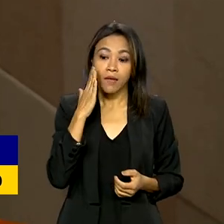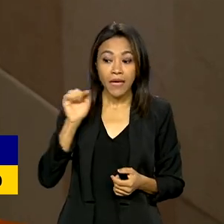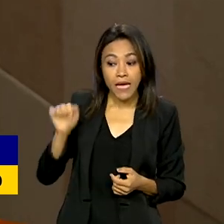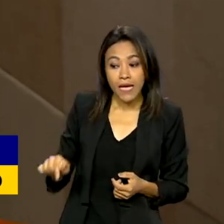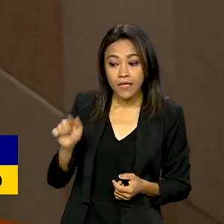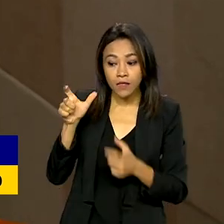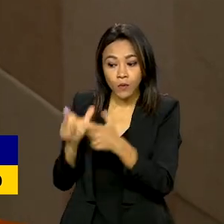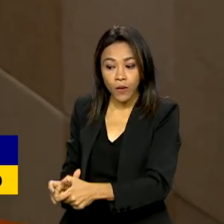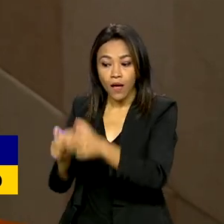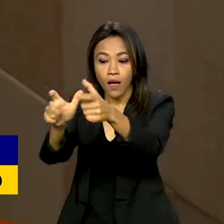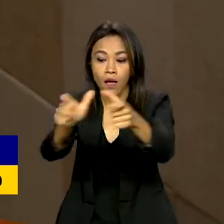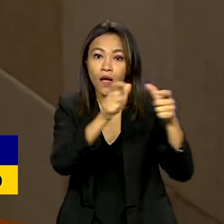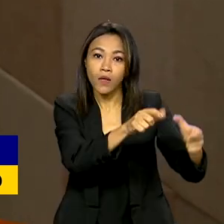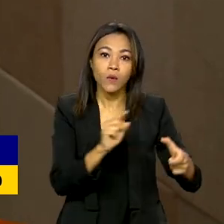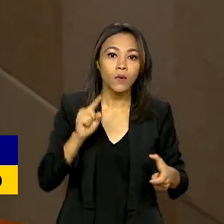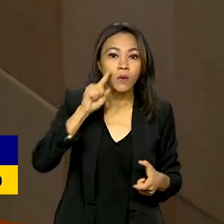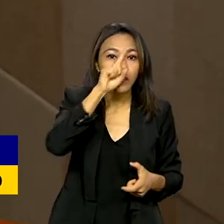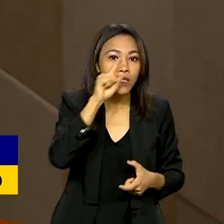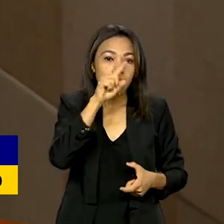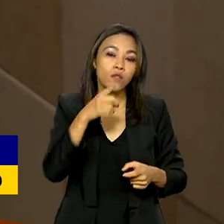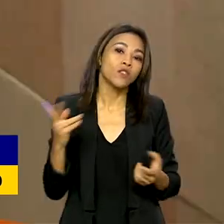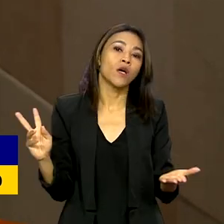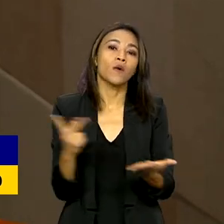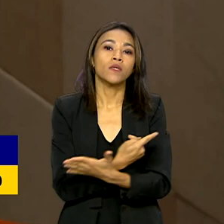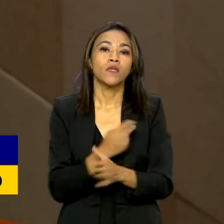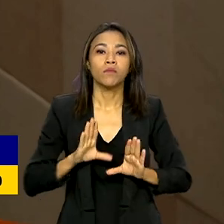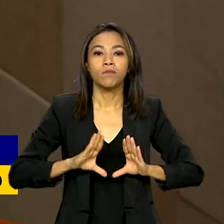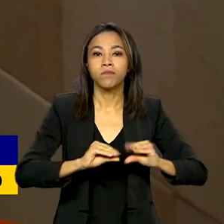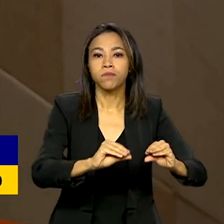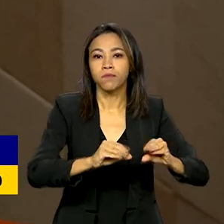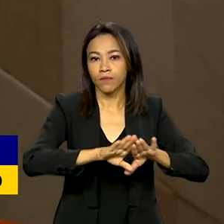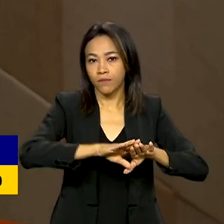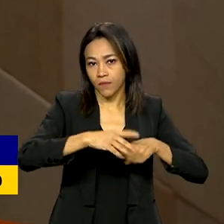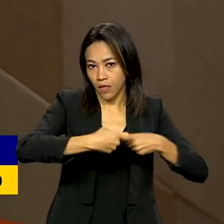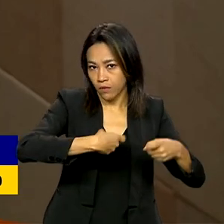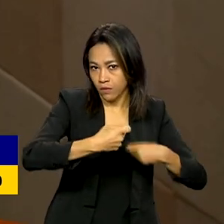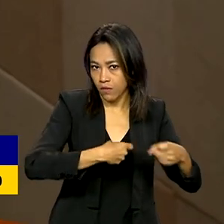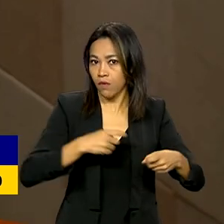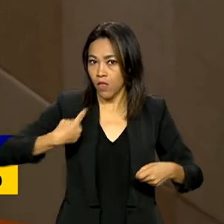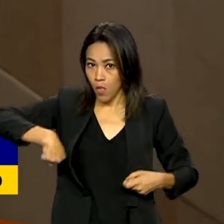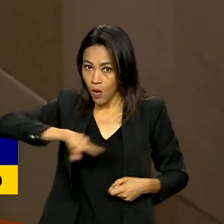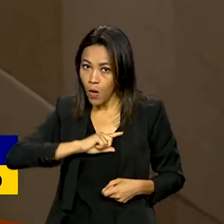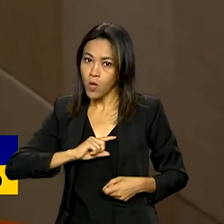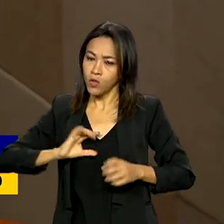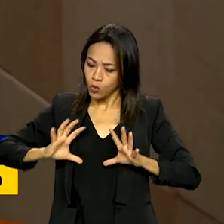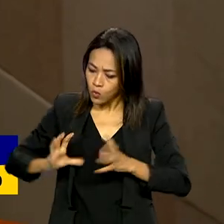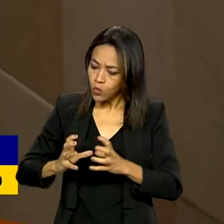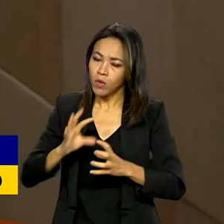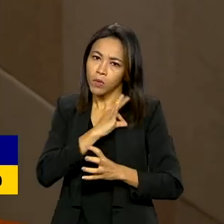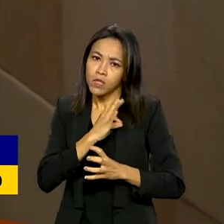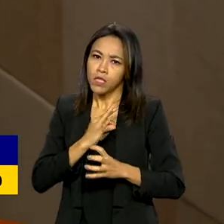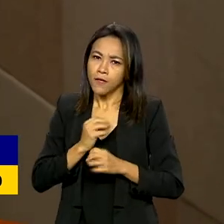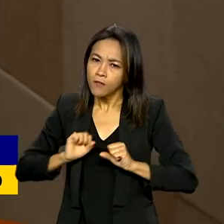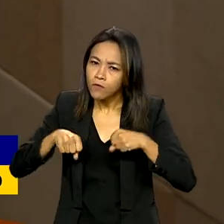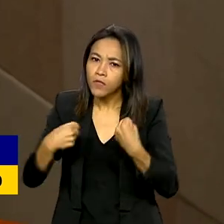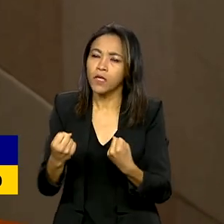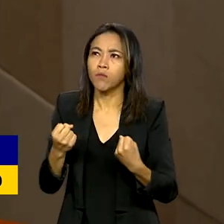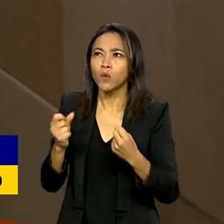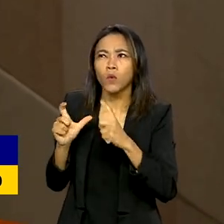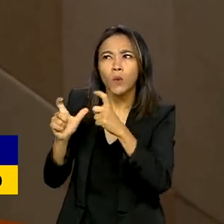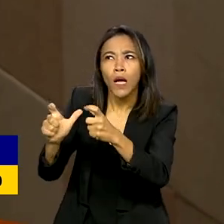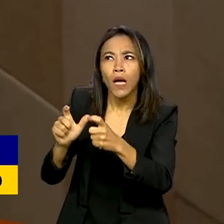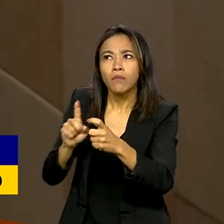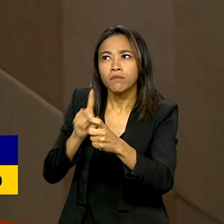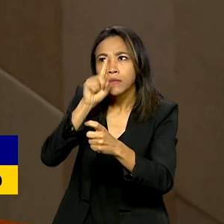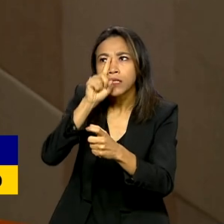o risco da ocorrência de exploração sexual. Focamos os nossos esforços nos locais onde há risco